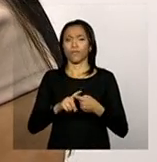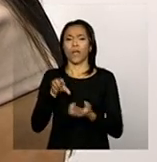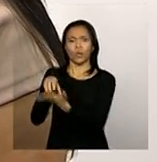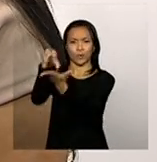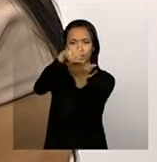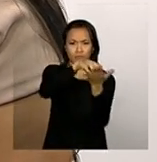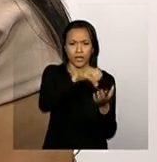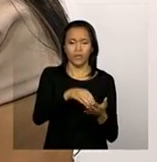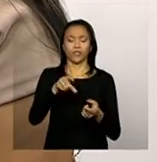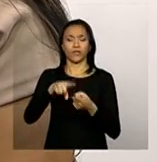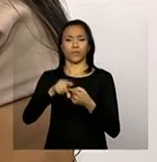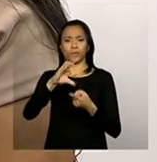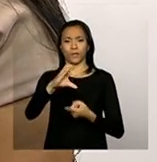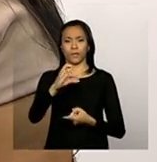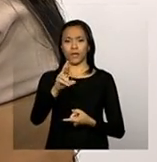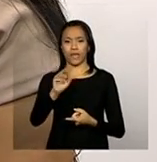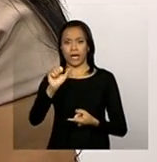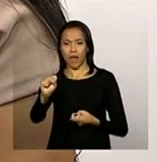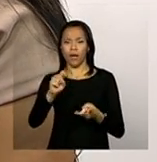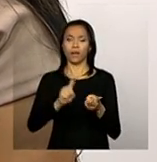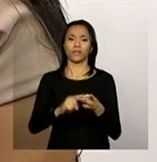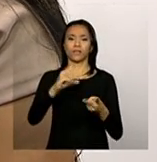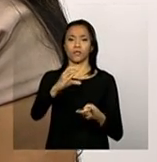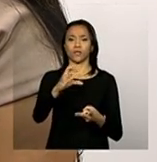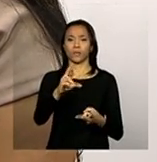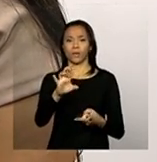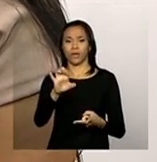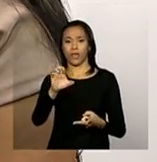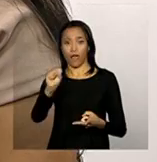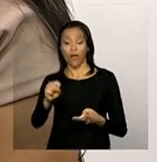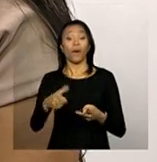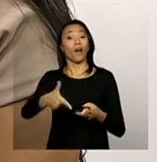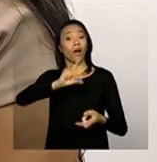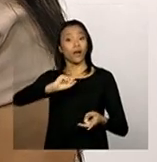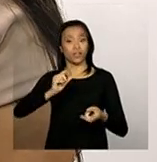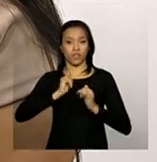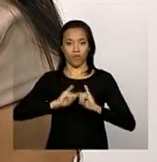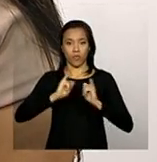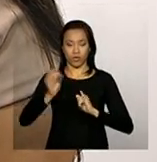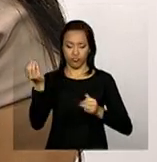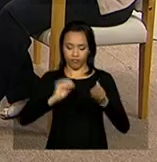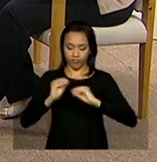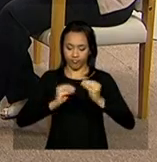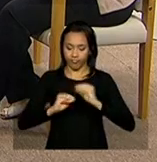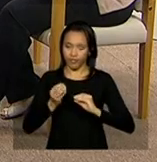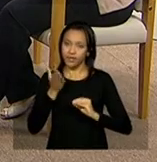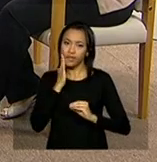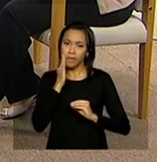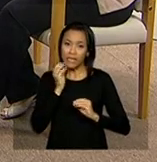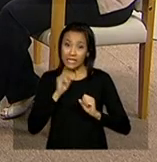Censo POP, devem ser preenchidas anteriormente, devem ser verificadas. Se estão preenchidas ou não.